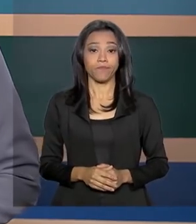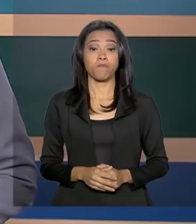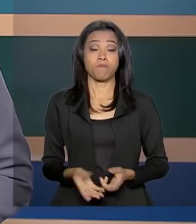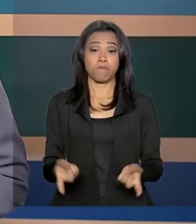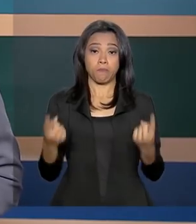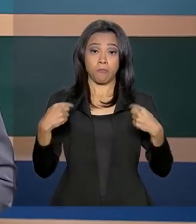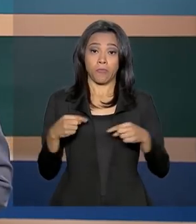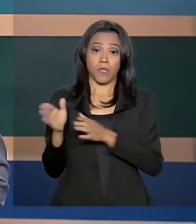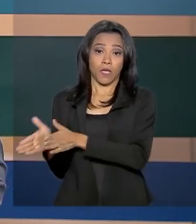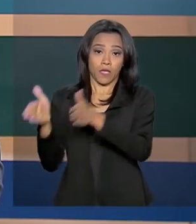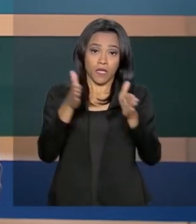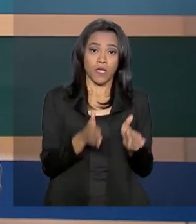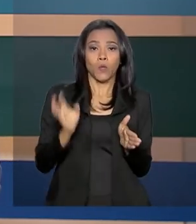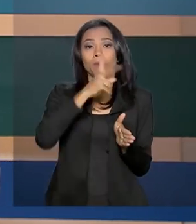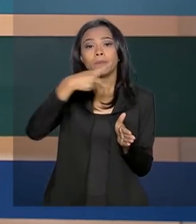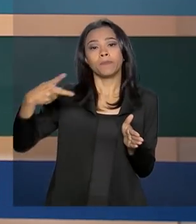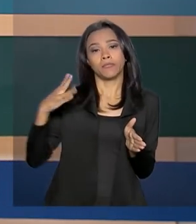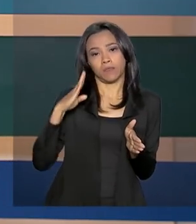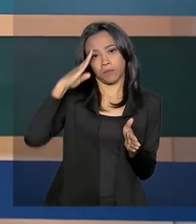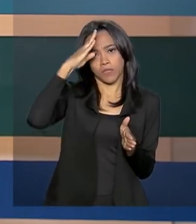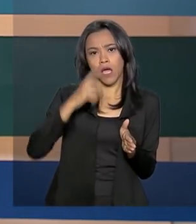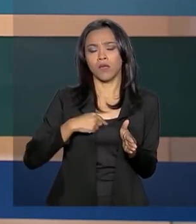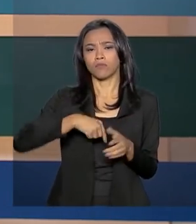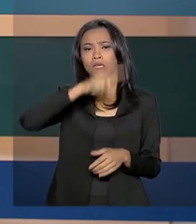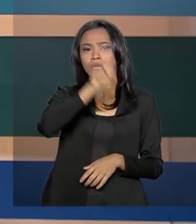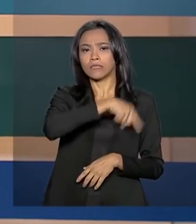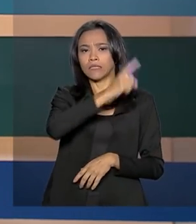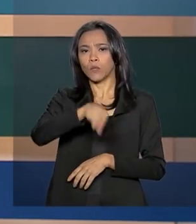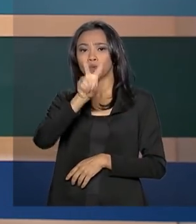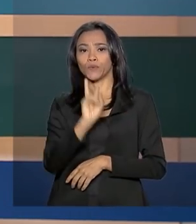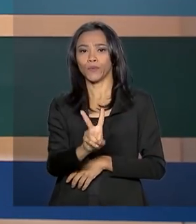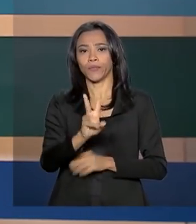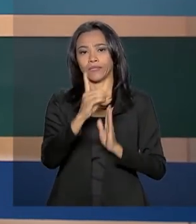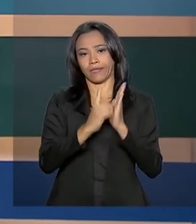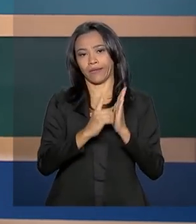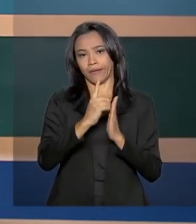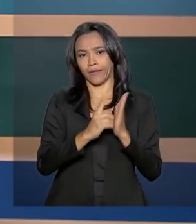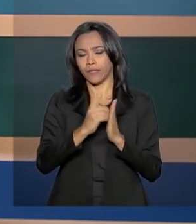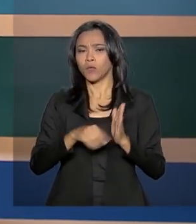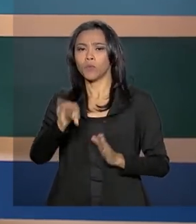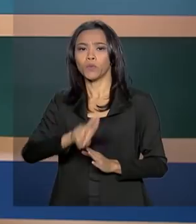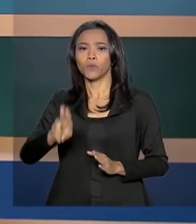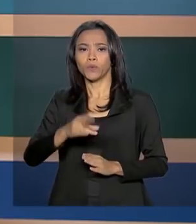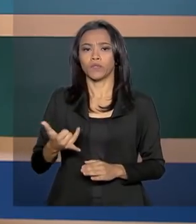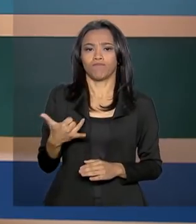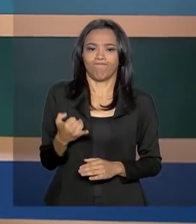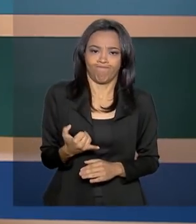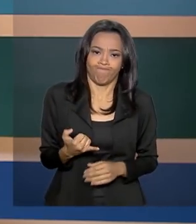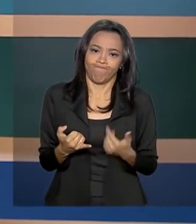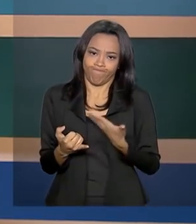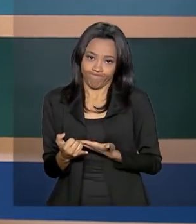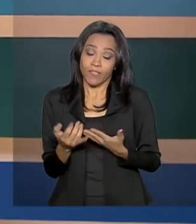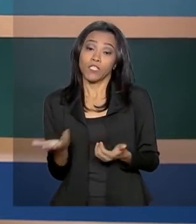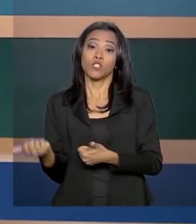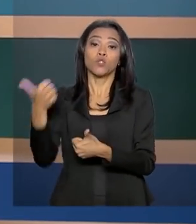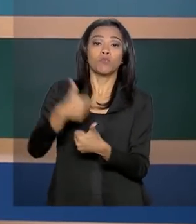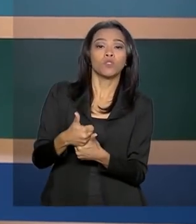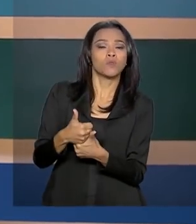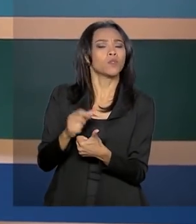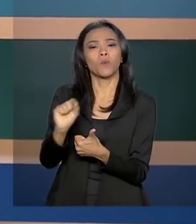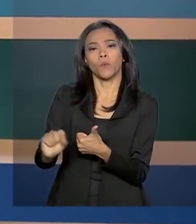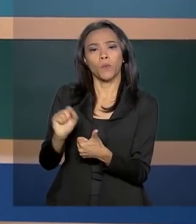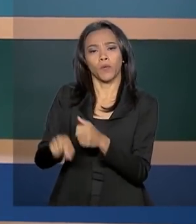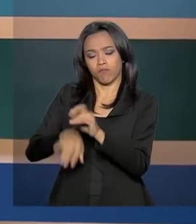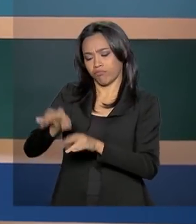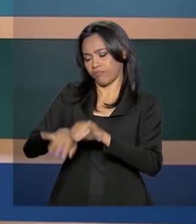presidente Jair Bolsonaro revogou dois decretos sobre posse e porte de armas. E, em substituição, o presidente